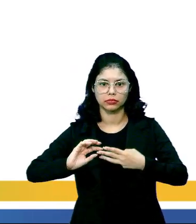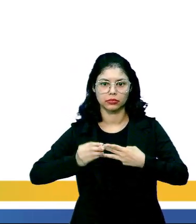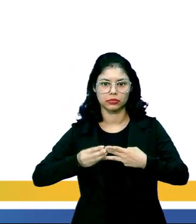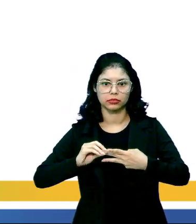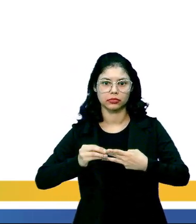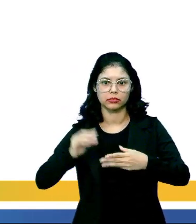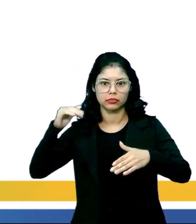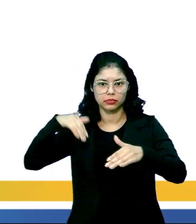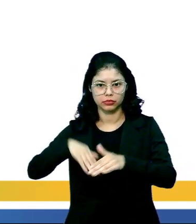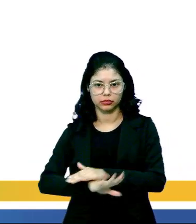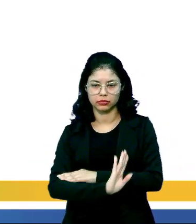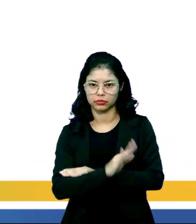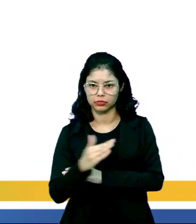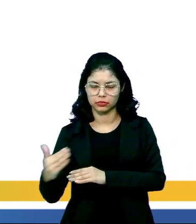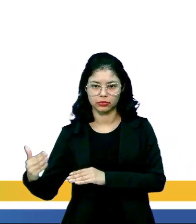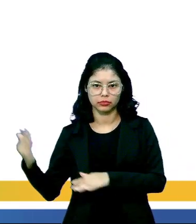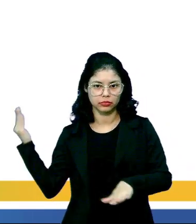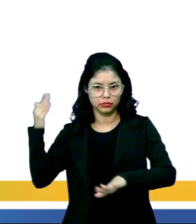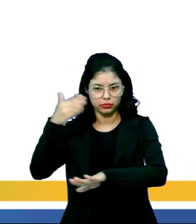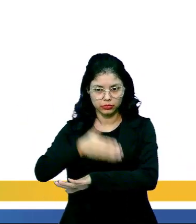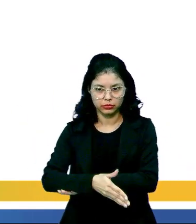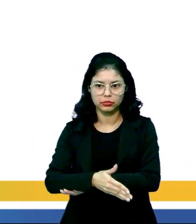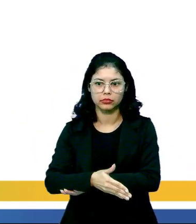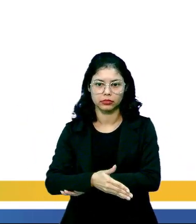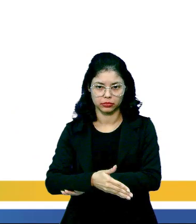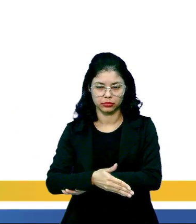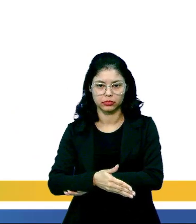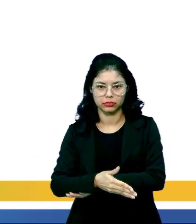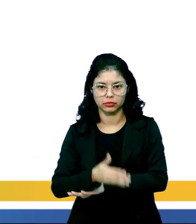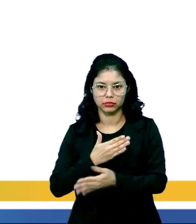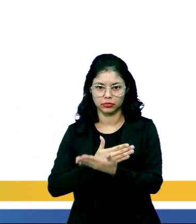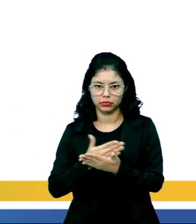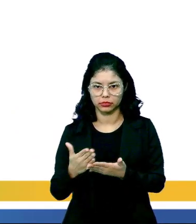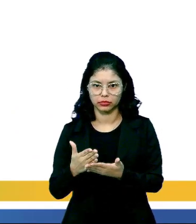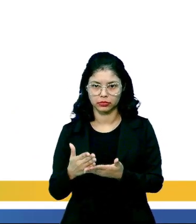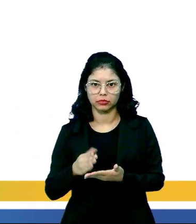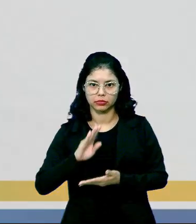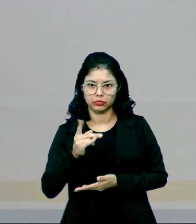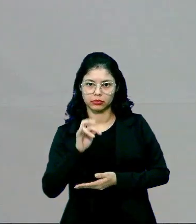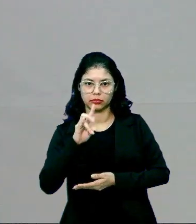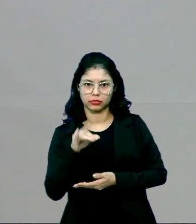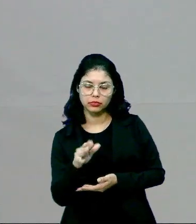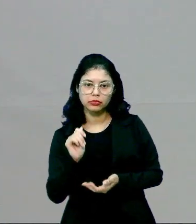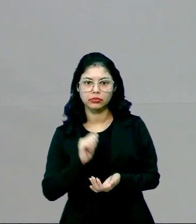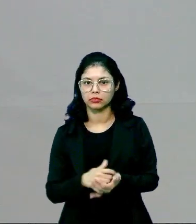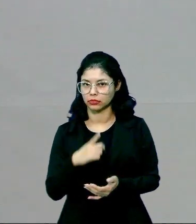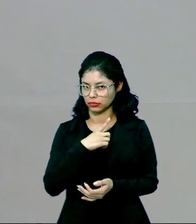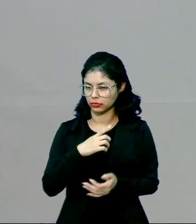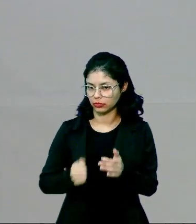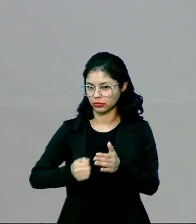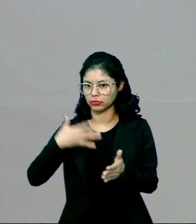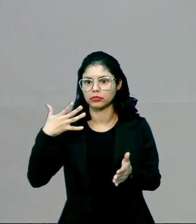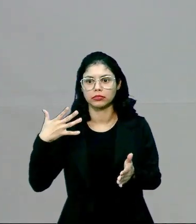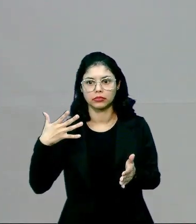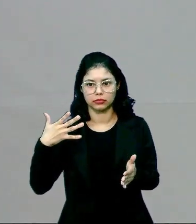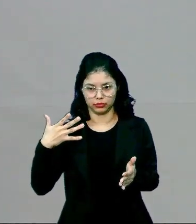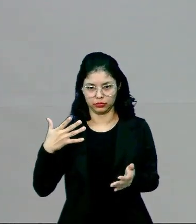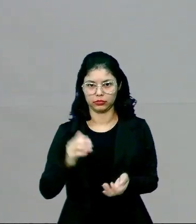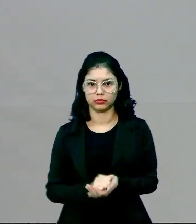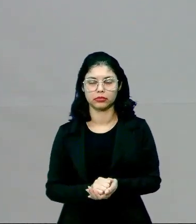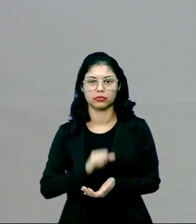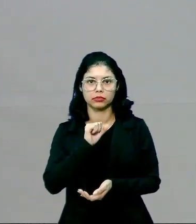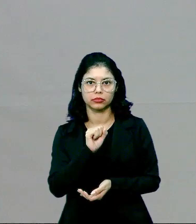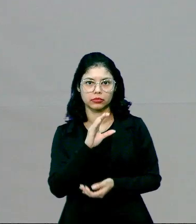guardas. Quando ela vai para as células guardas, ela começa a ficar hipertônica. Ou seja, tem muito desse